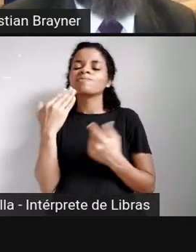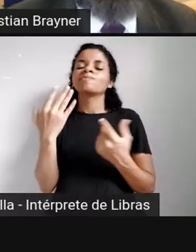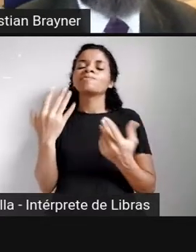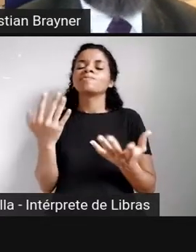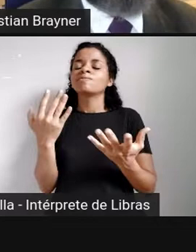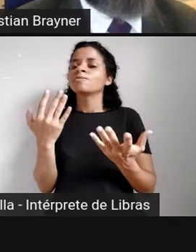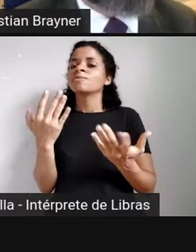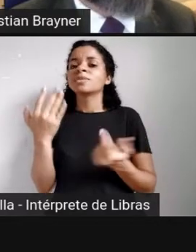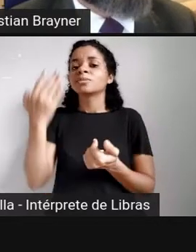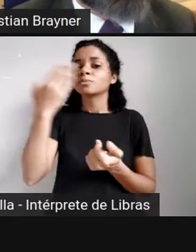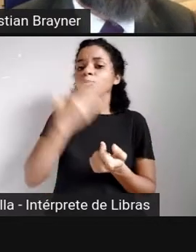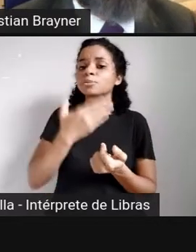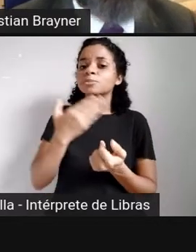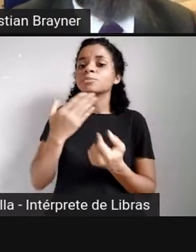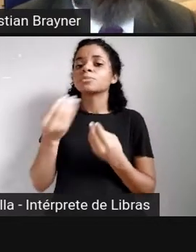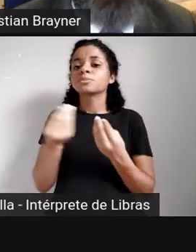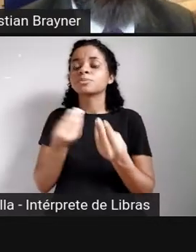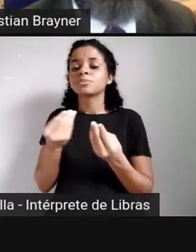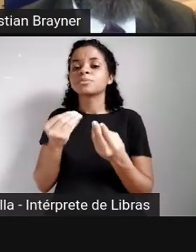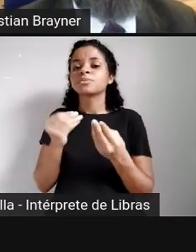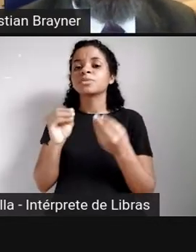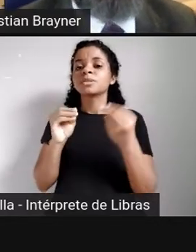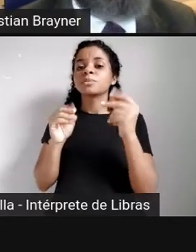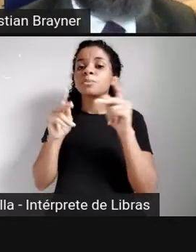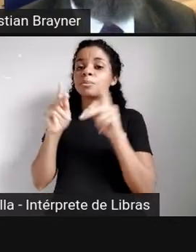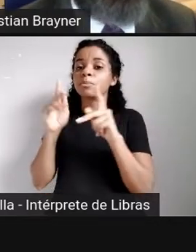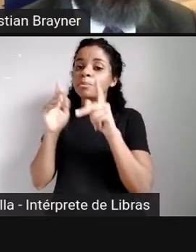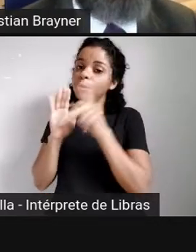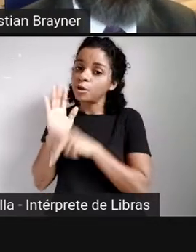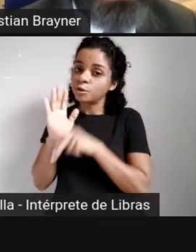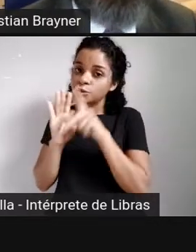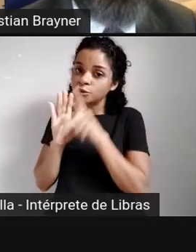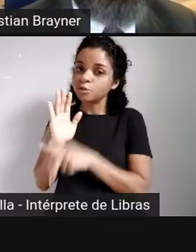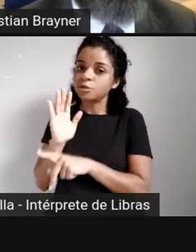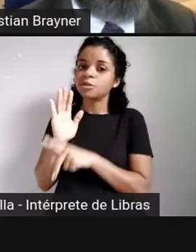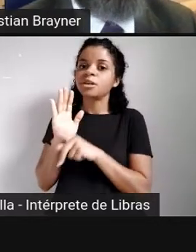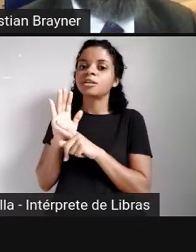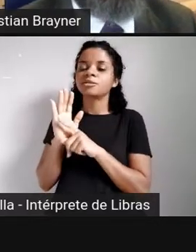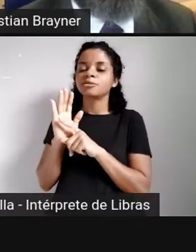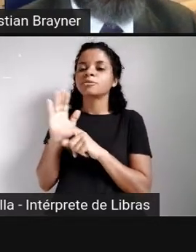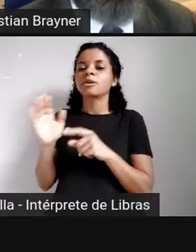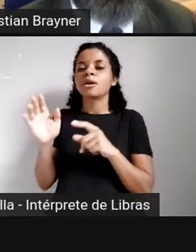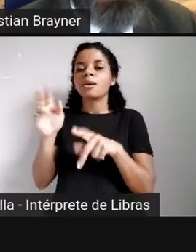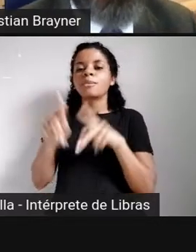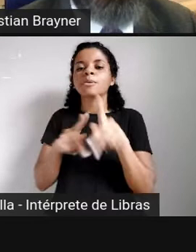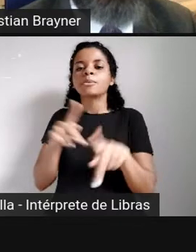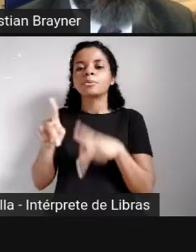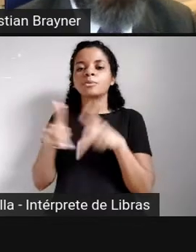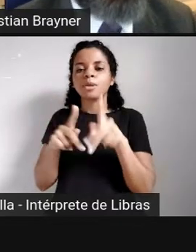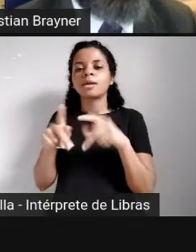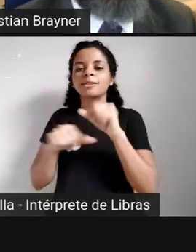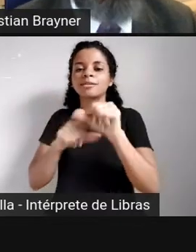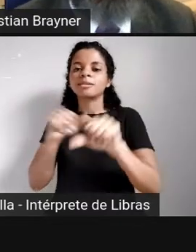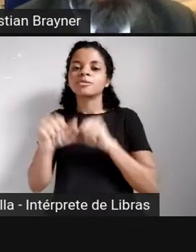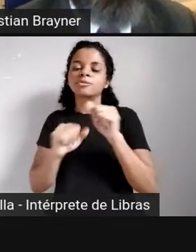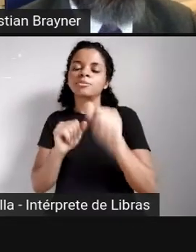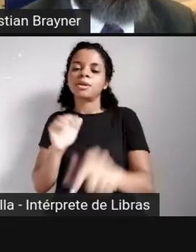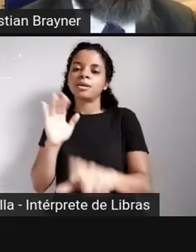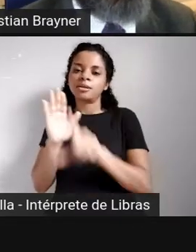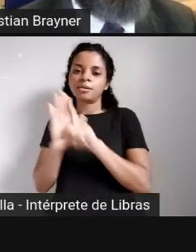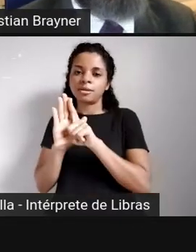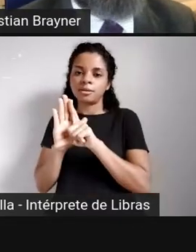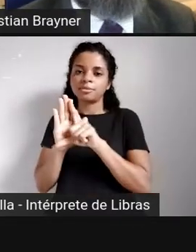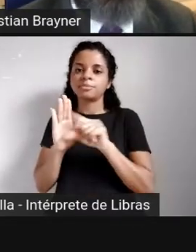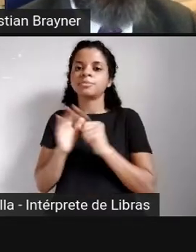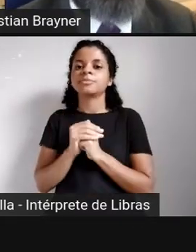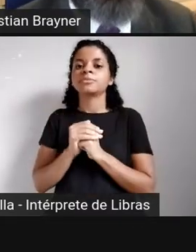ínfima de projetos de iniciativa popular que se converteram em lei. nessas últimas décadas. E o banco,